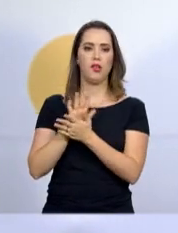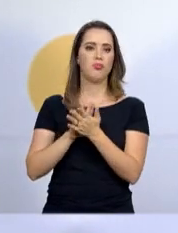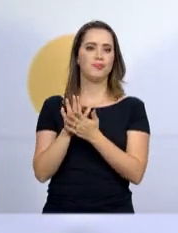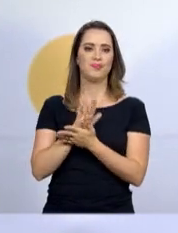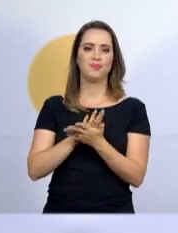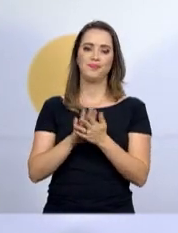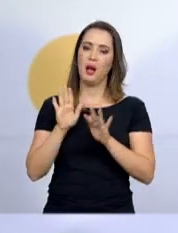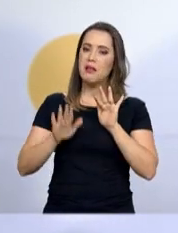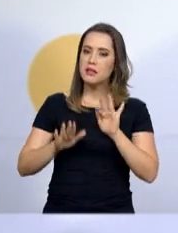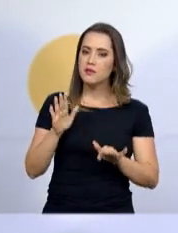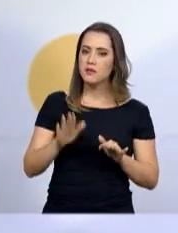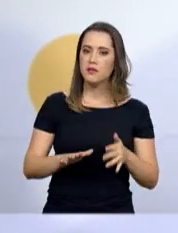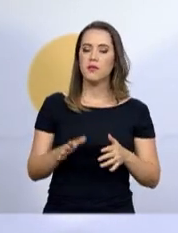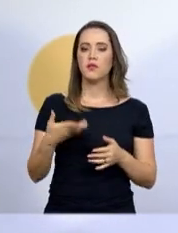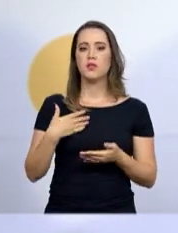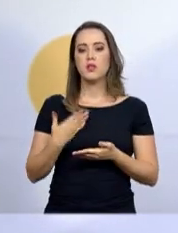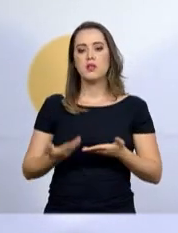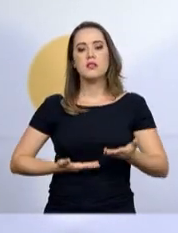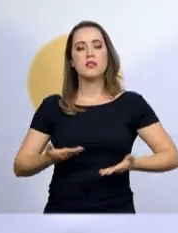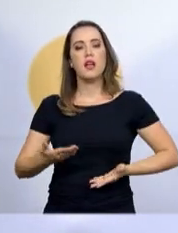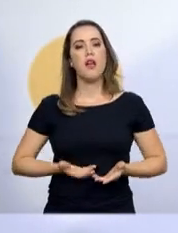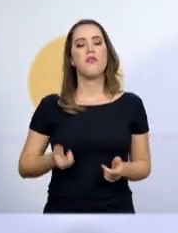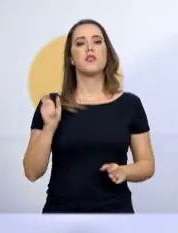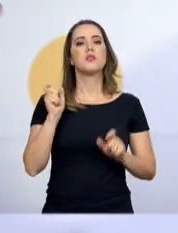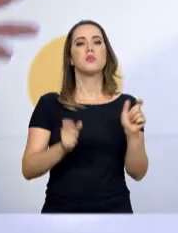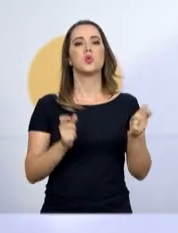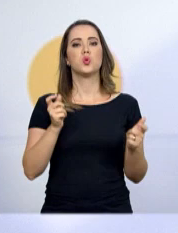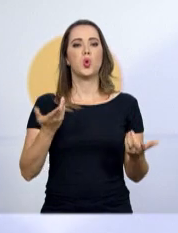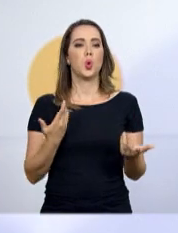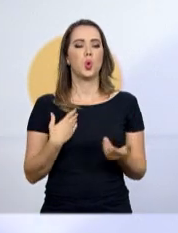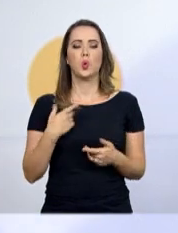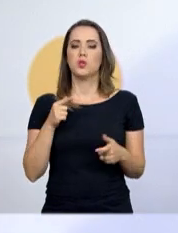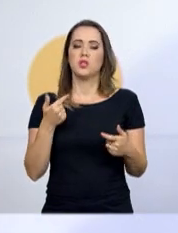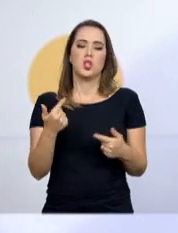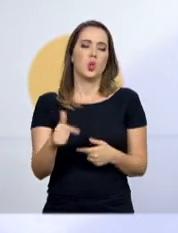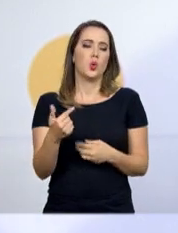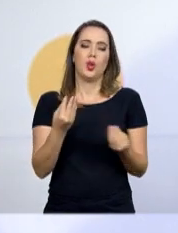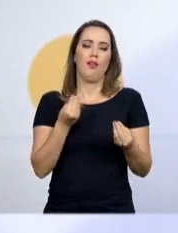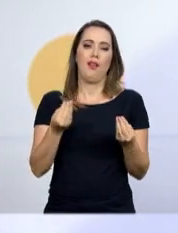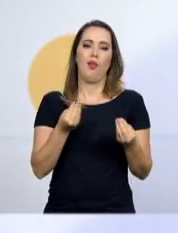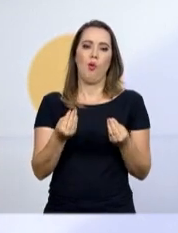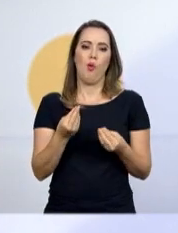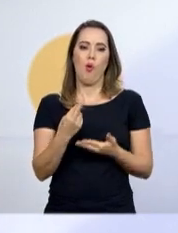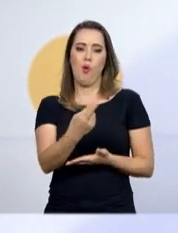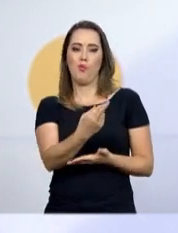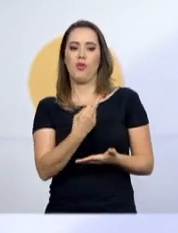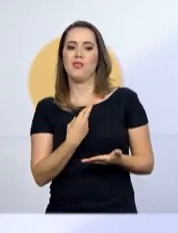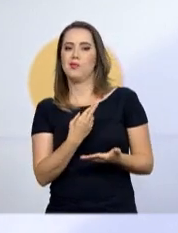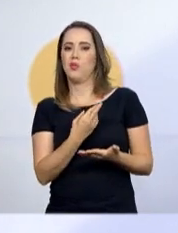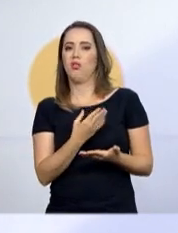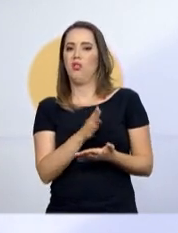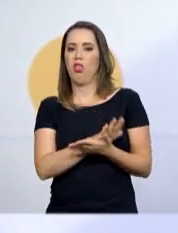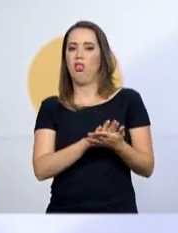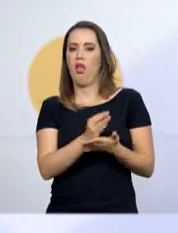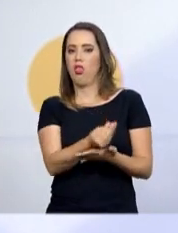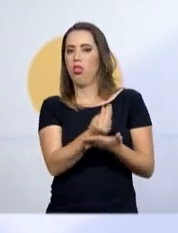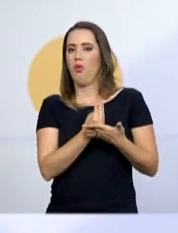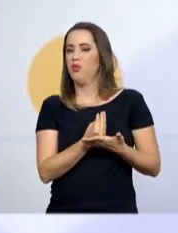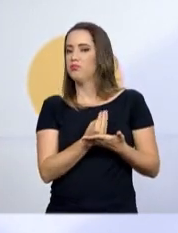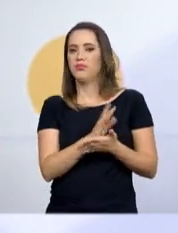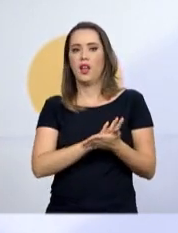vezes, ele serve a pessoas que sequer têm condições de dar algo em troca. Daí a grandeza,